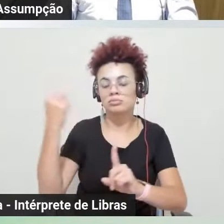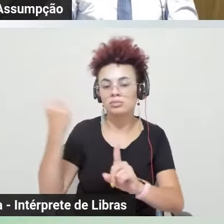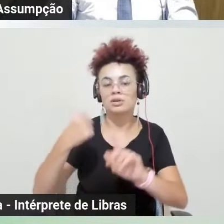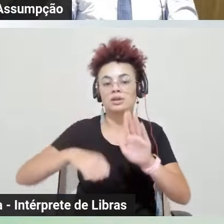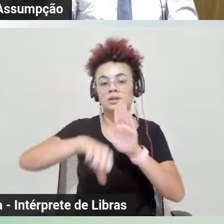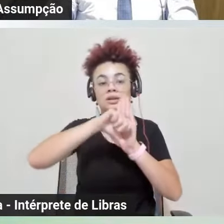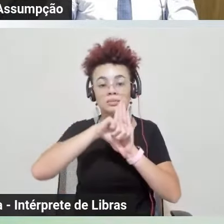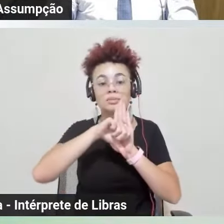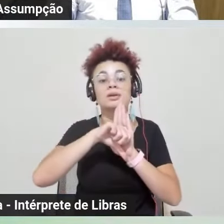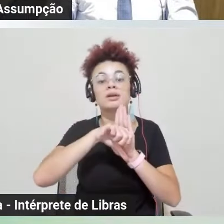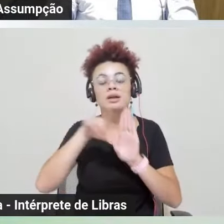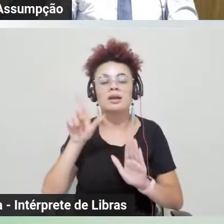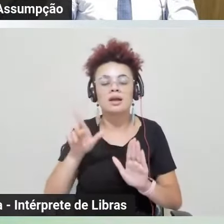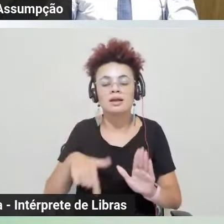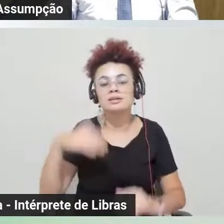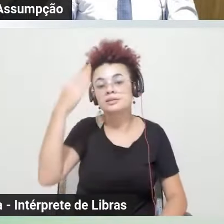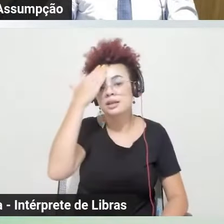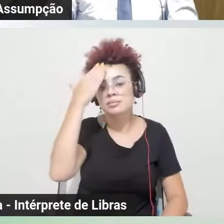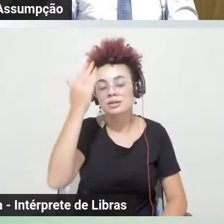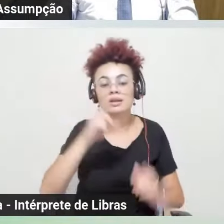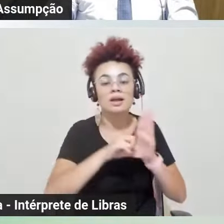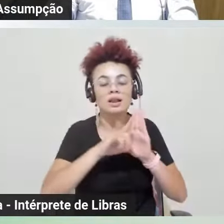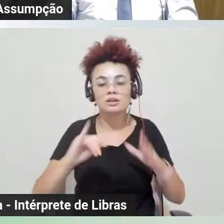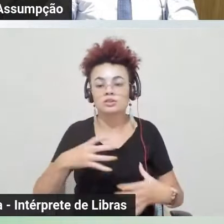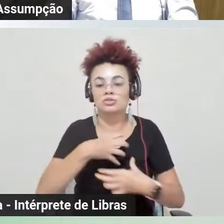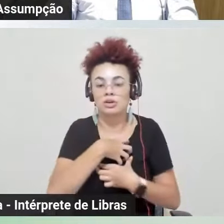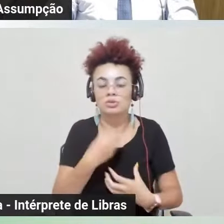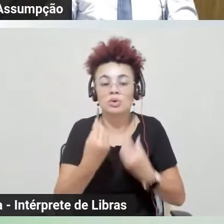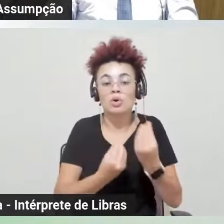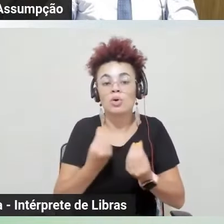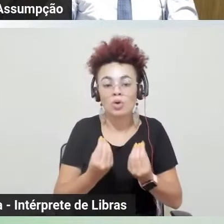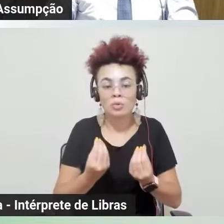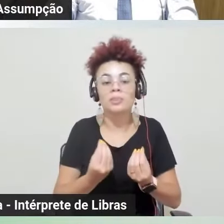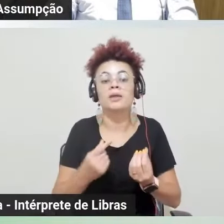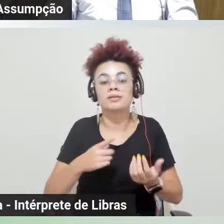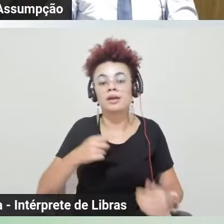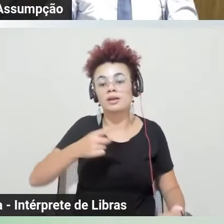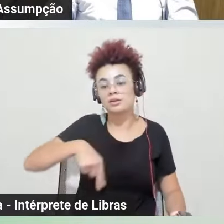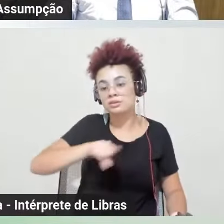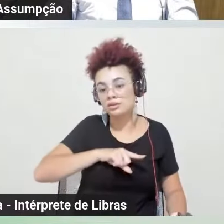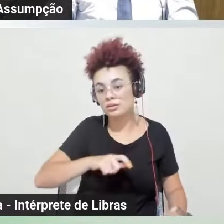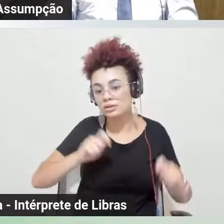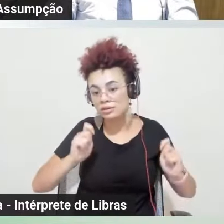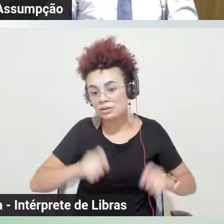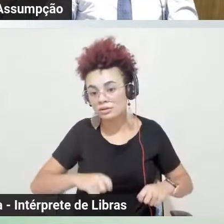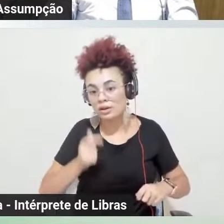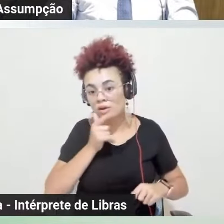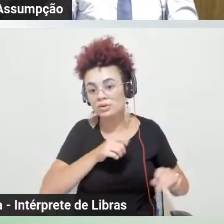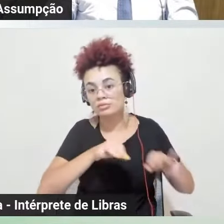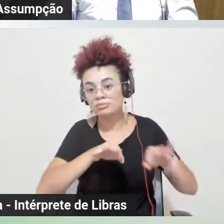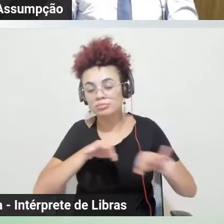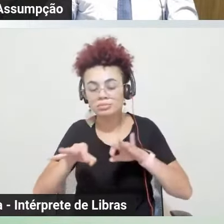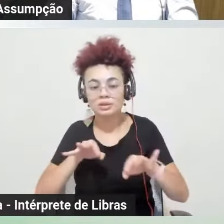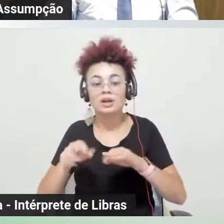esse limite da lei e a base que está conosco na escola para que nos próximos anos cada vez